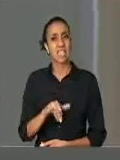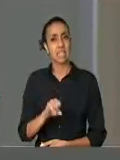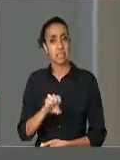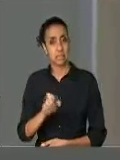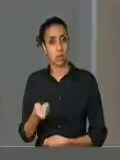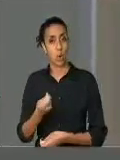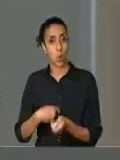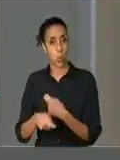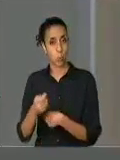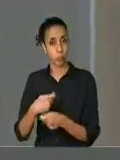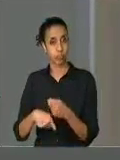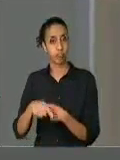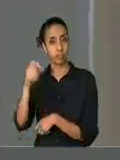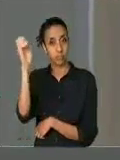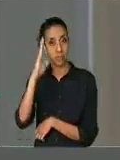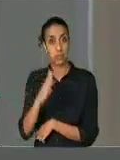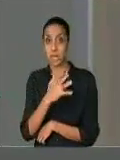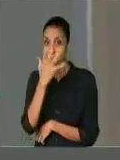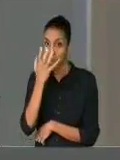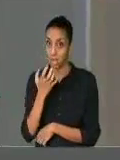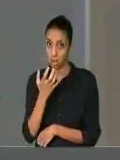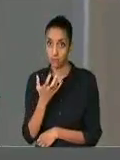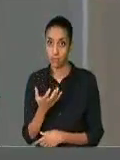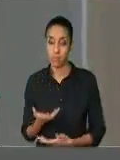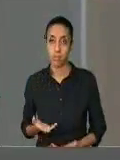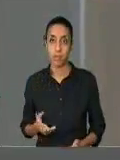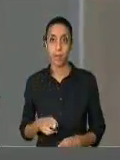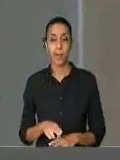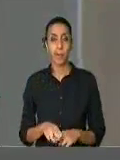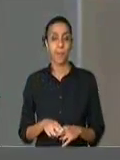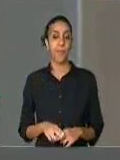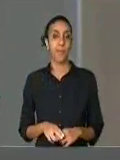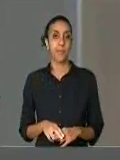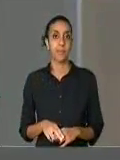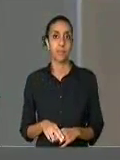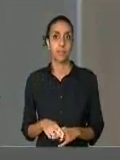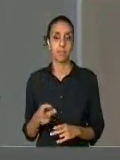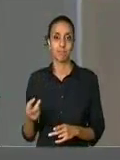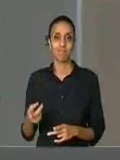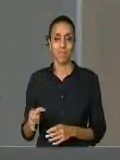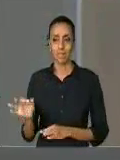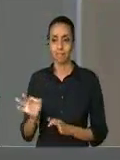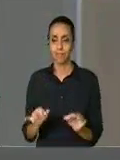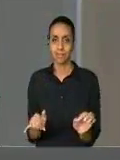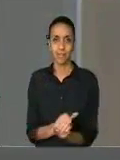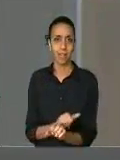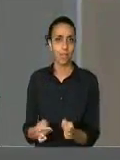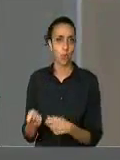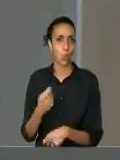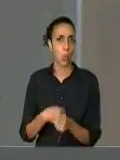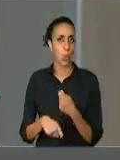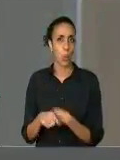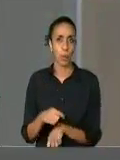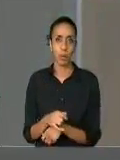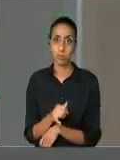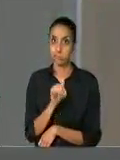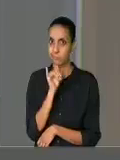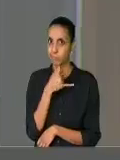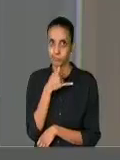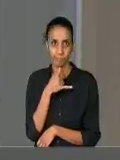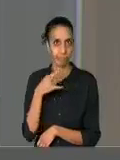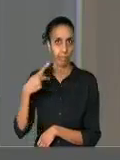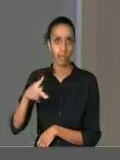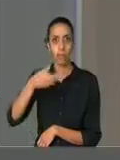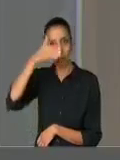se abate sobre o país por causa dessa política econômica infeliz do governo provisório de Michel Temer